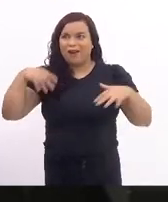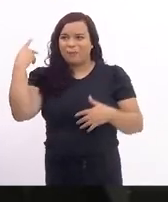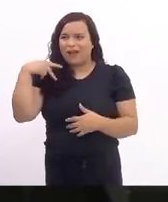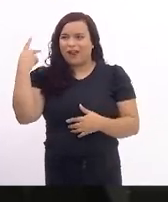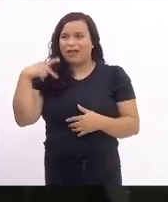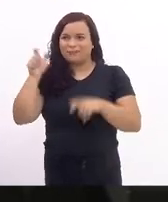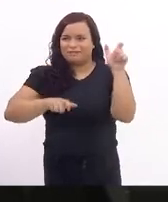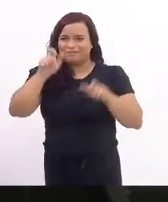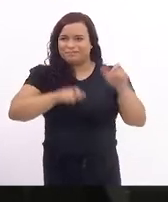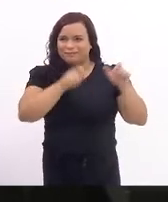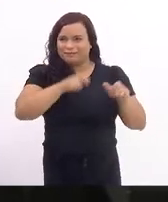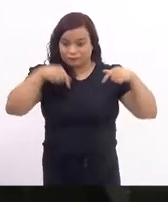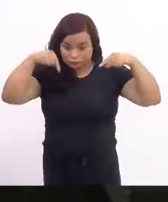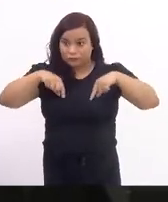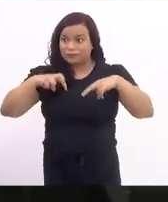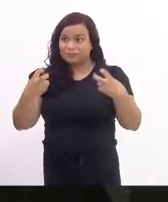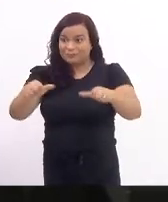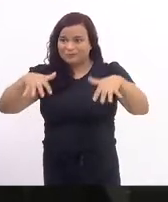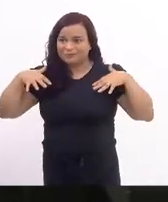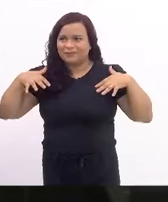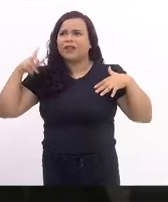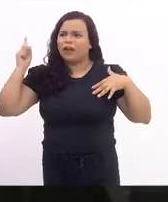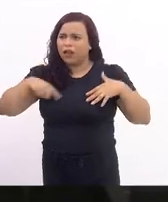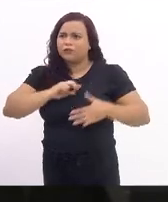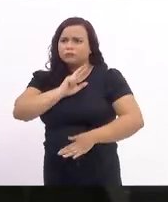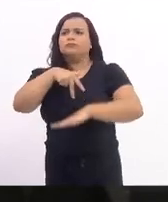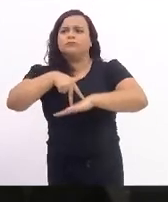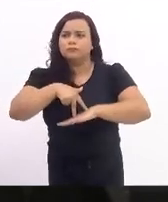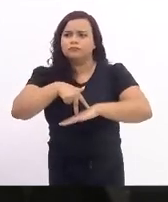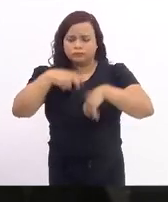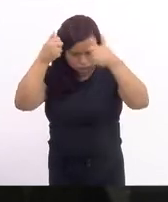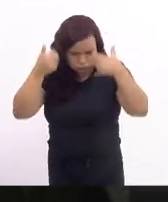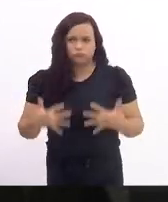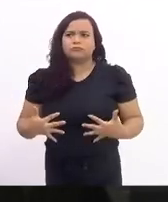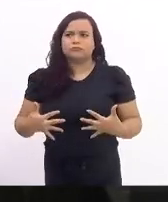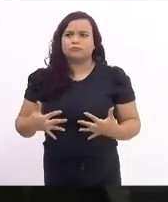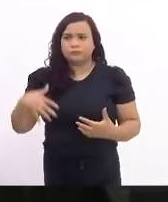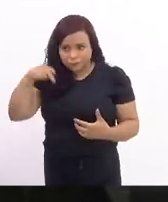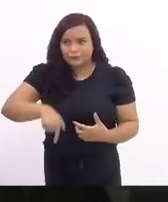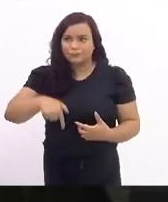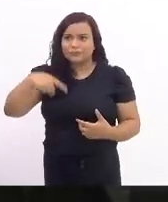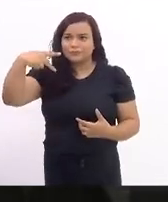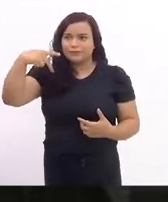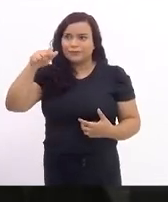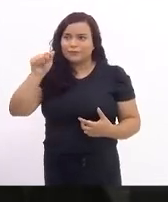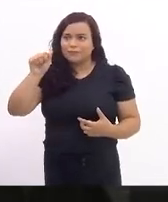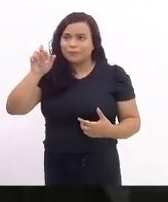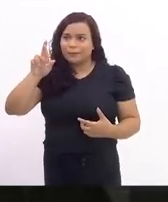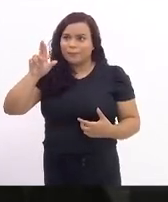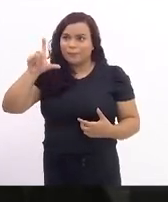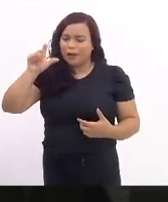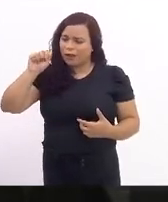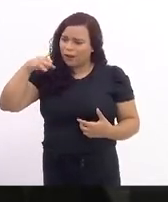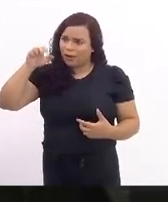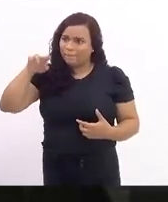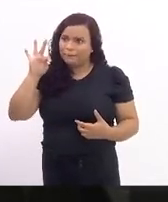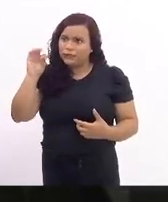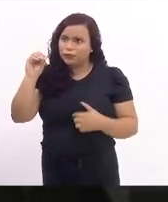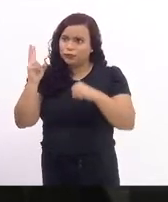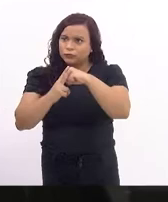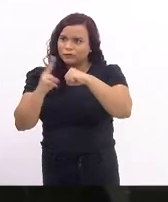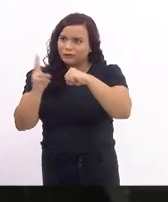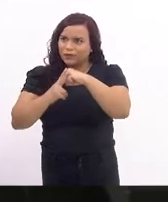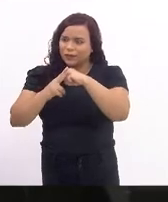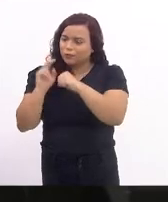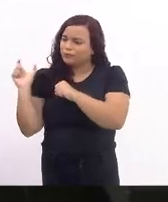este lugar aqui é lugar de fala, porque isto é parlamento, do verbo parlar, falar. que os